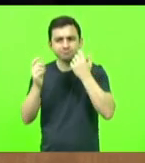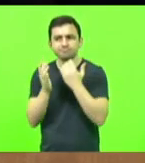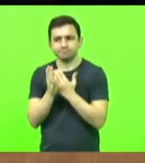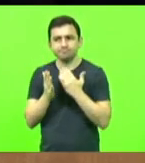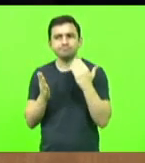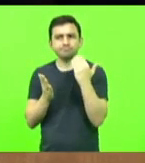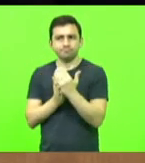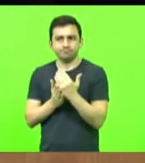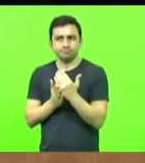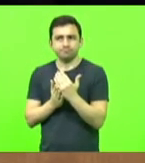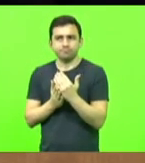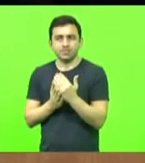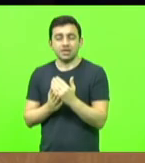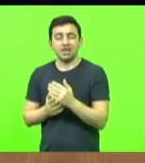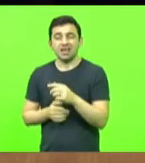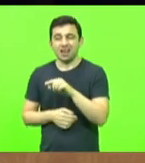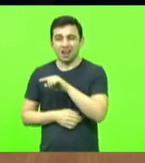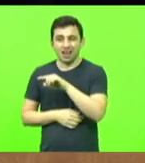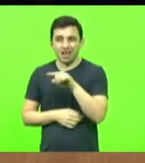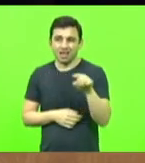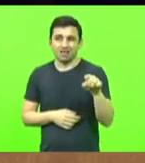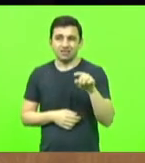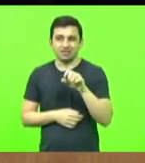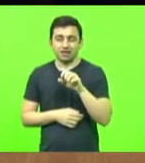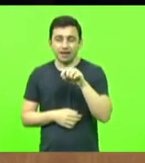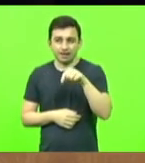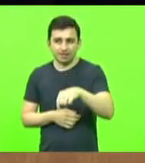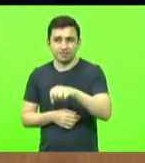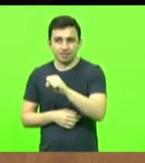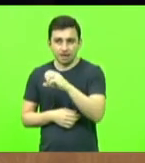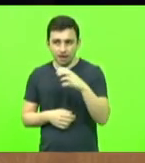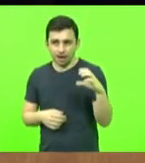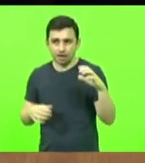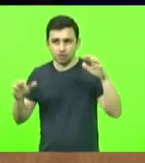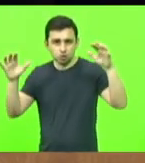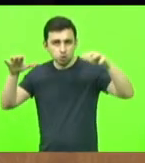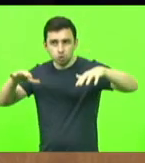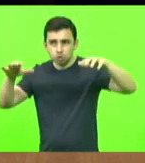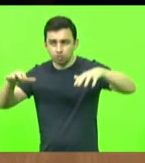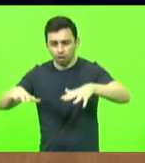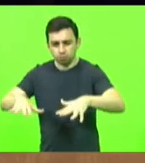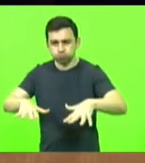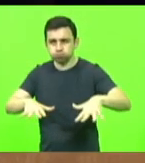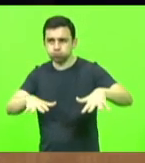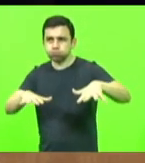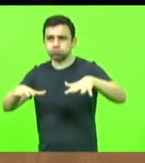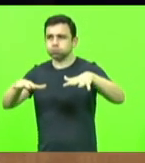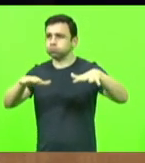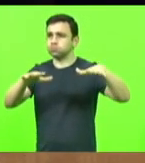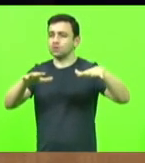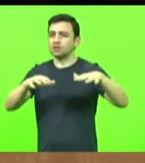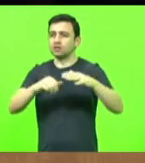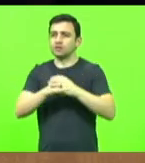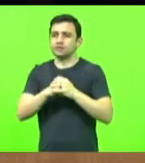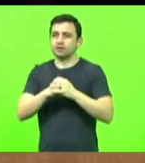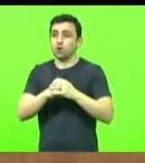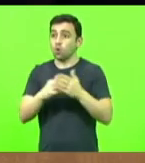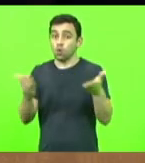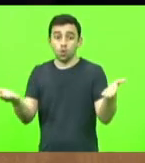Santa Catarina já tinha de lidar com enchentes corriqueiramente, agora nos tornamos o maior